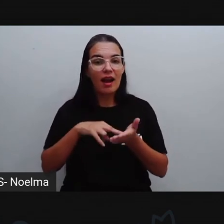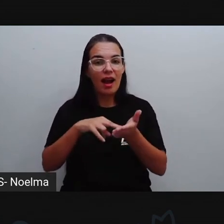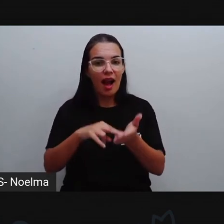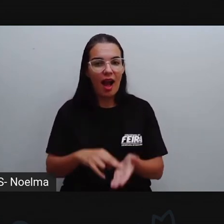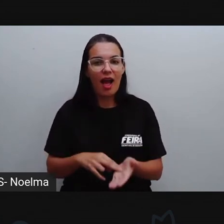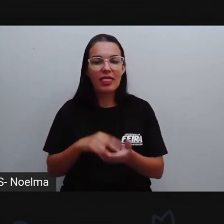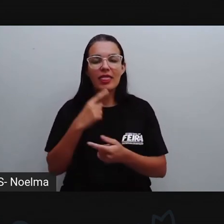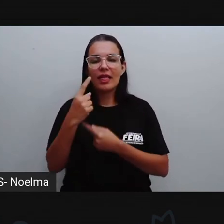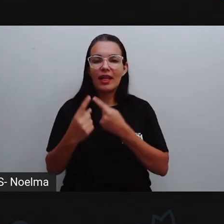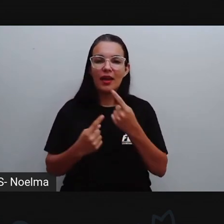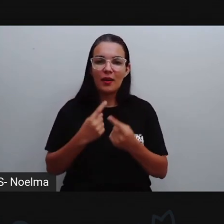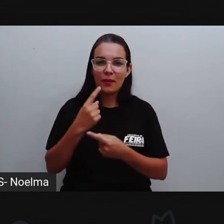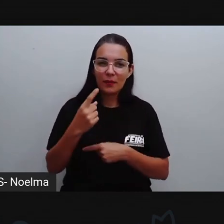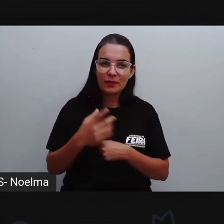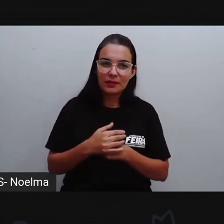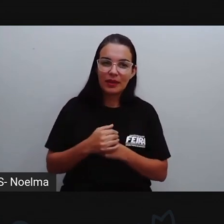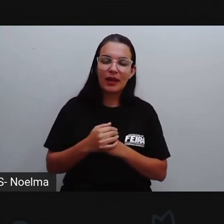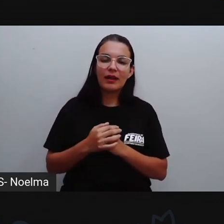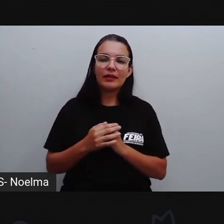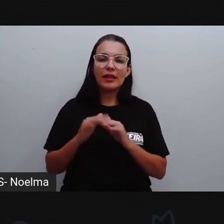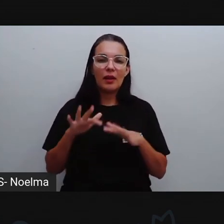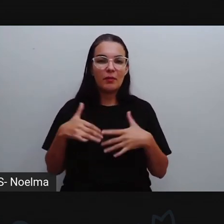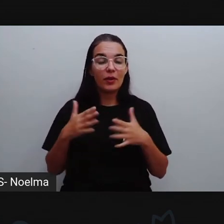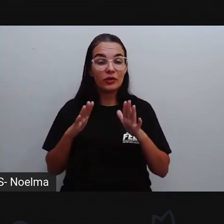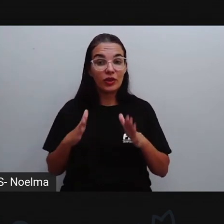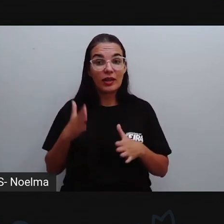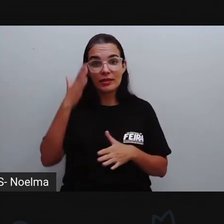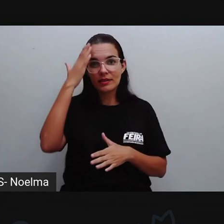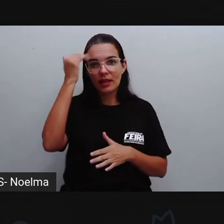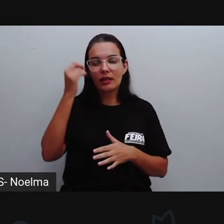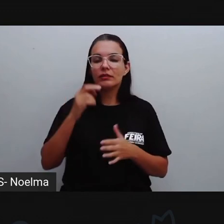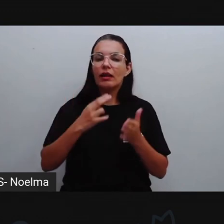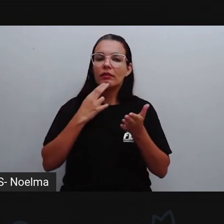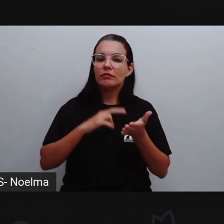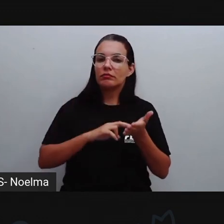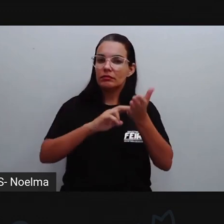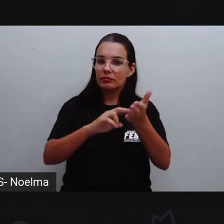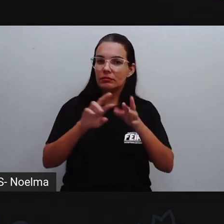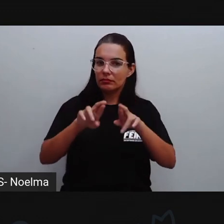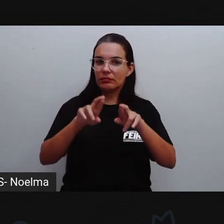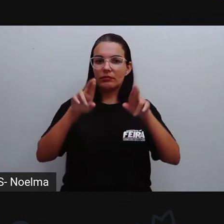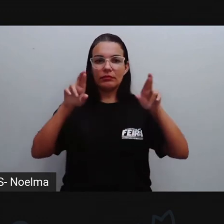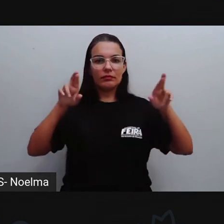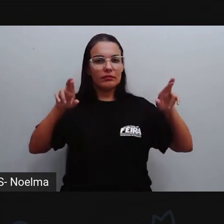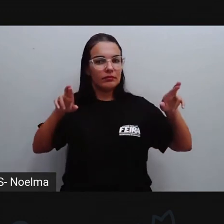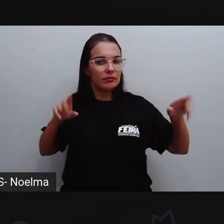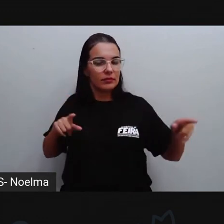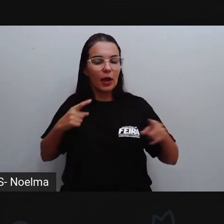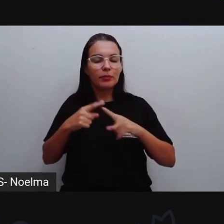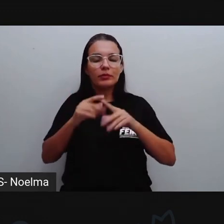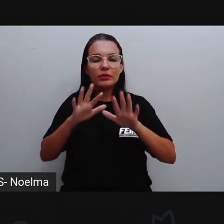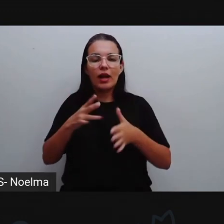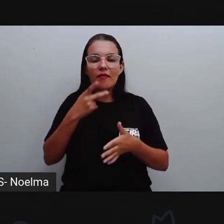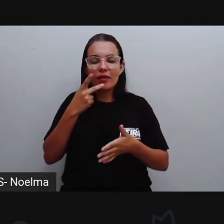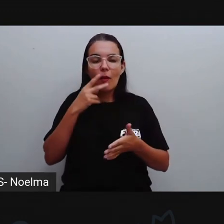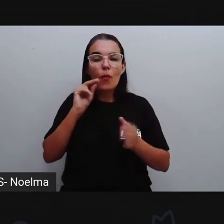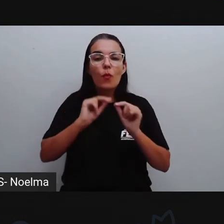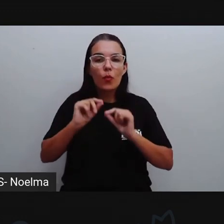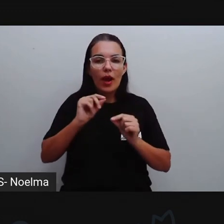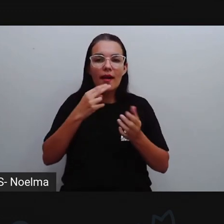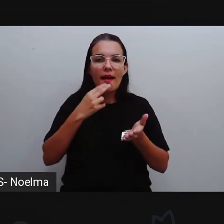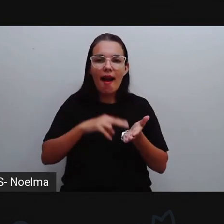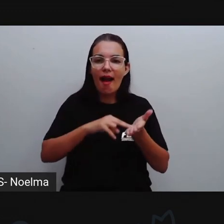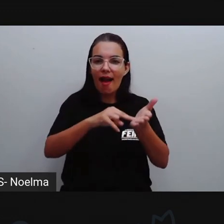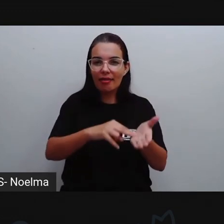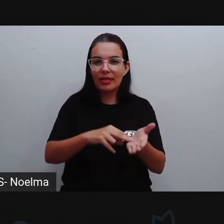aí embora seja uma carta diferente que é a carta de reclamação nós falamos sobre a carta pessoal mas nós também estudamos sobre